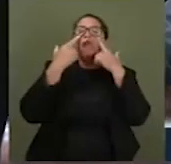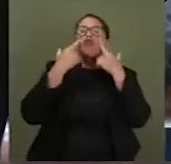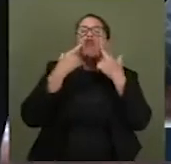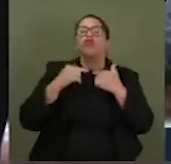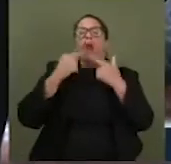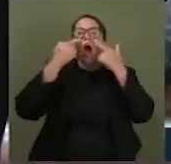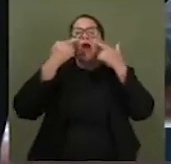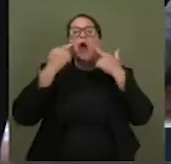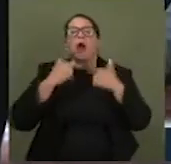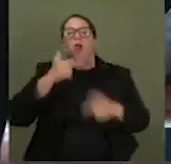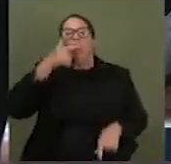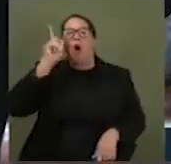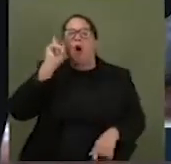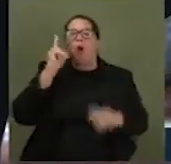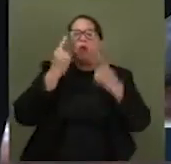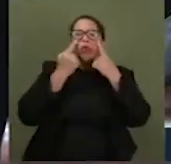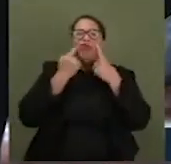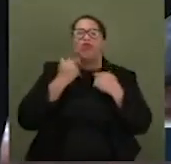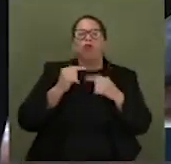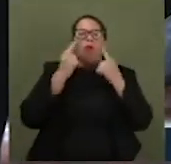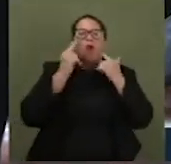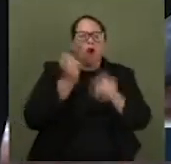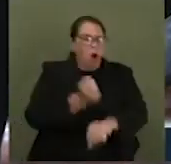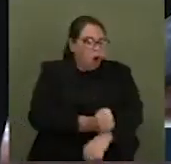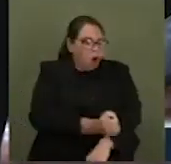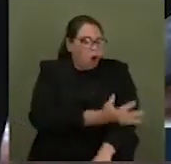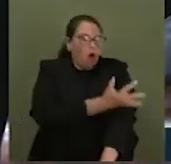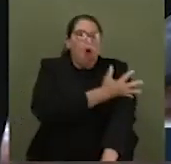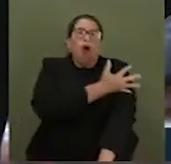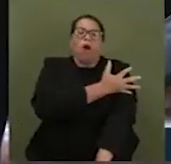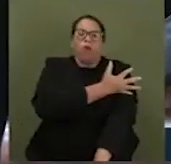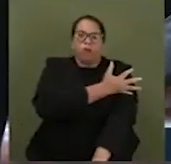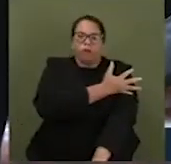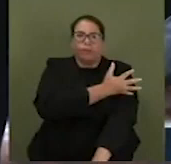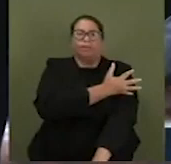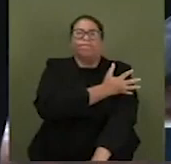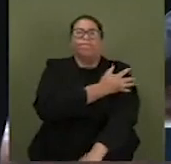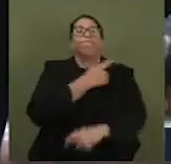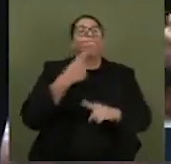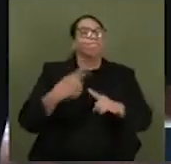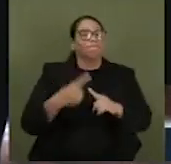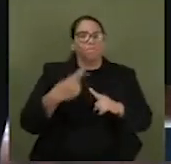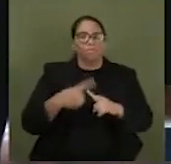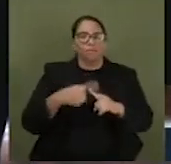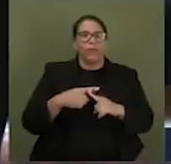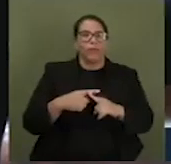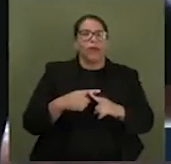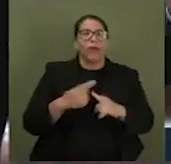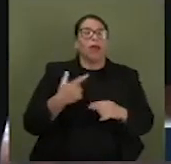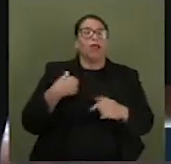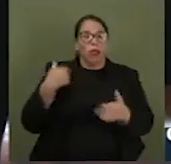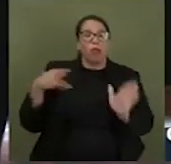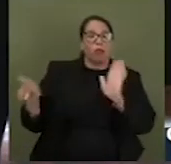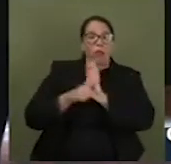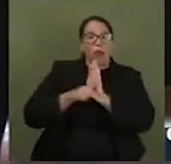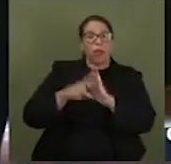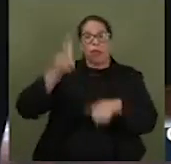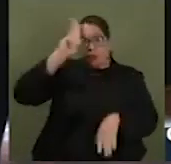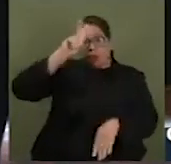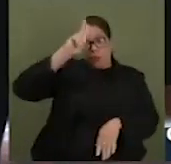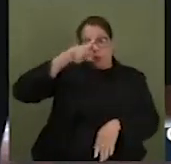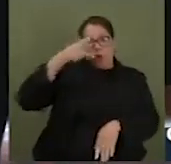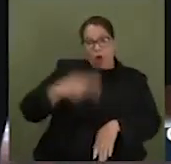rolaram naquele momento, porque somos inconfidentes, na verdade, né?